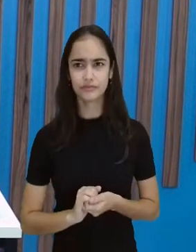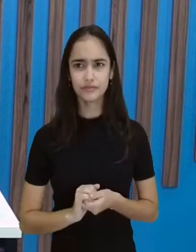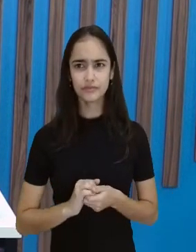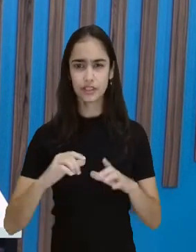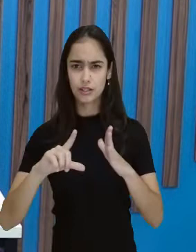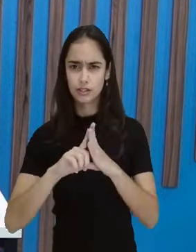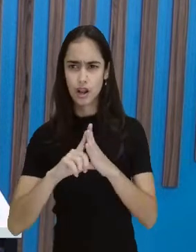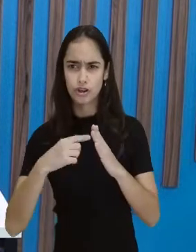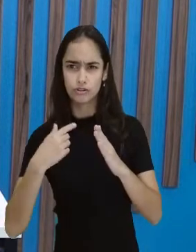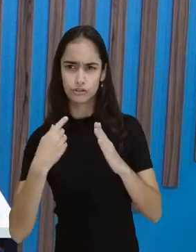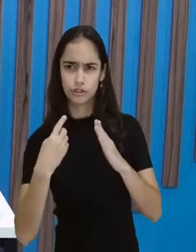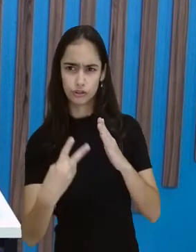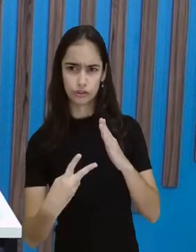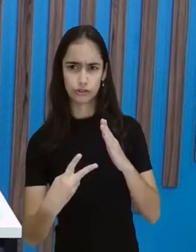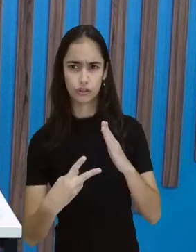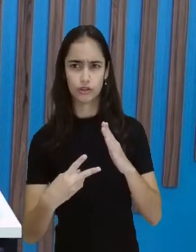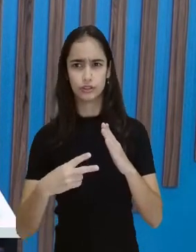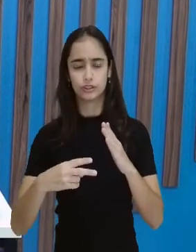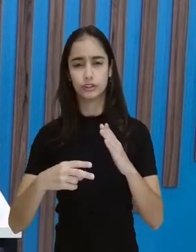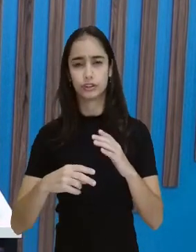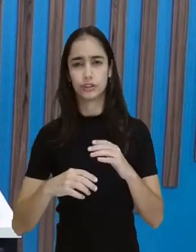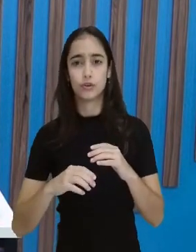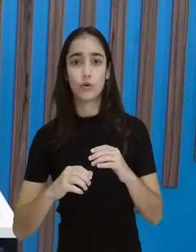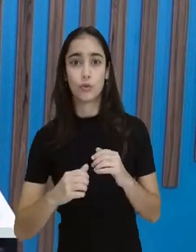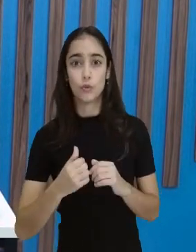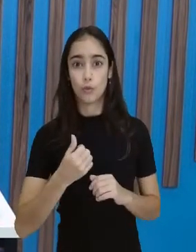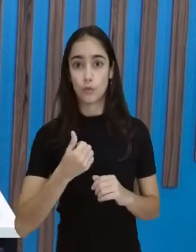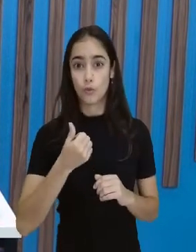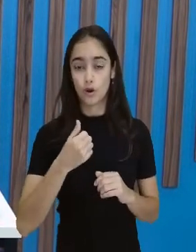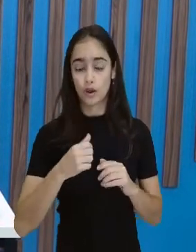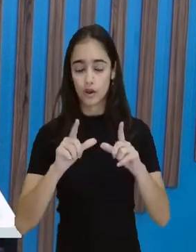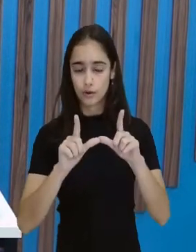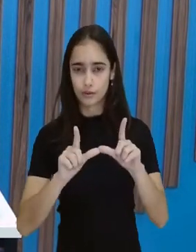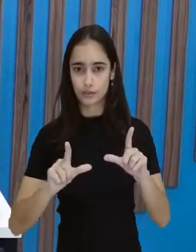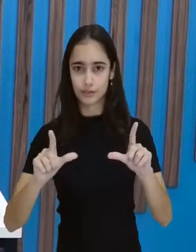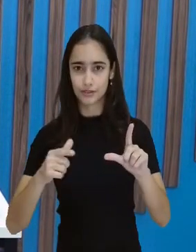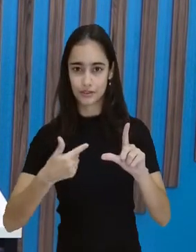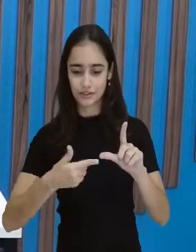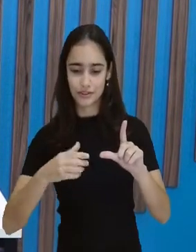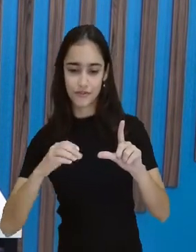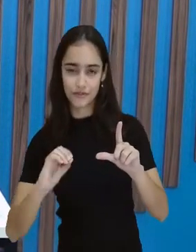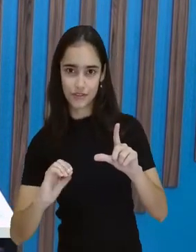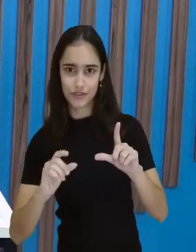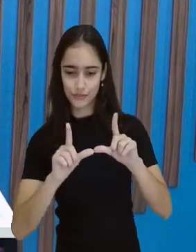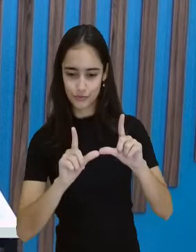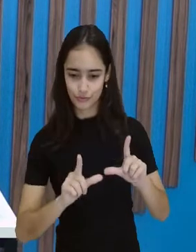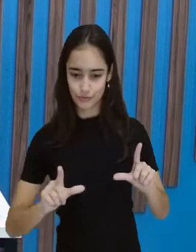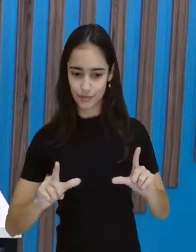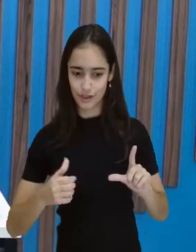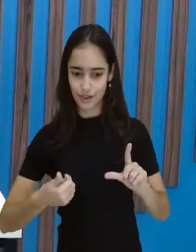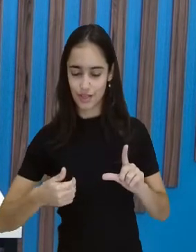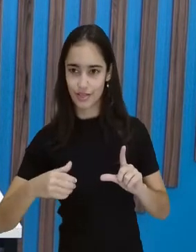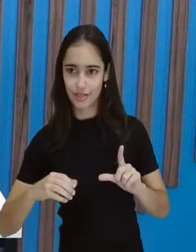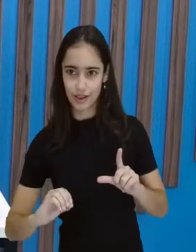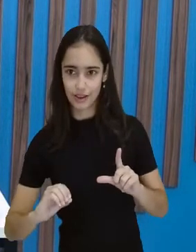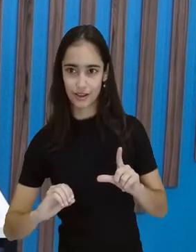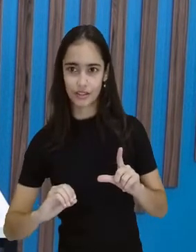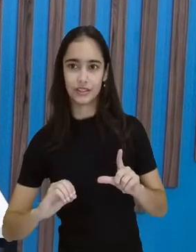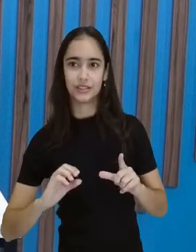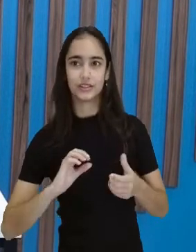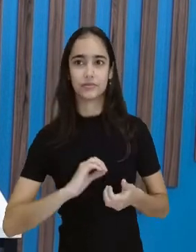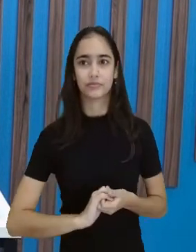uma cédula de 20, e uma de 10. Está certo? Para fazer 30. Daí, aqui seria uma cédula só de 20 reais.